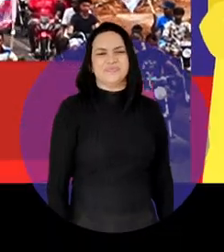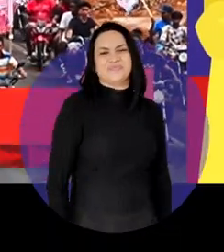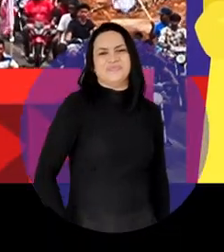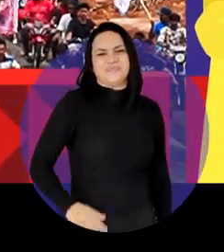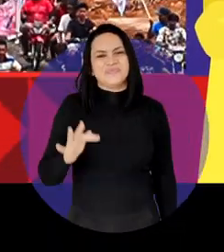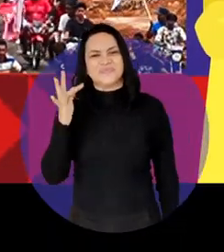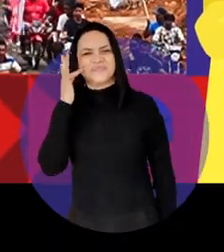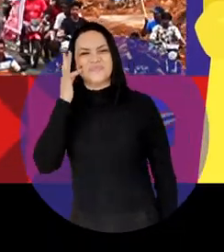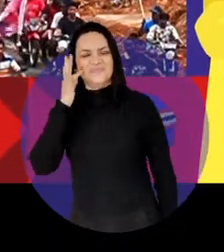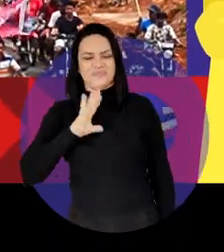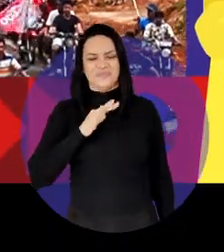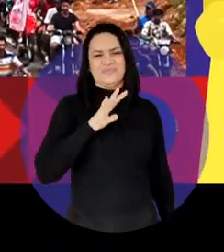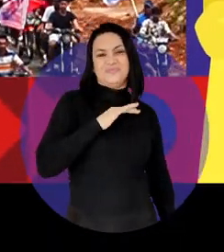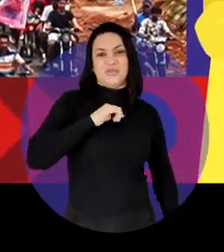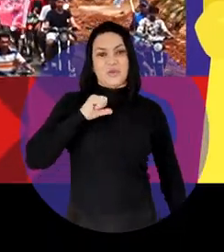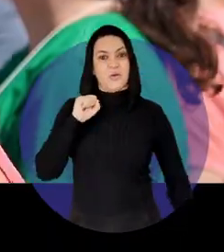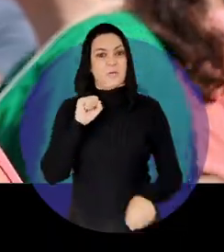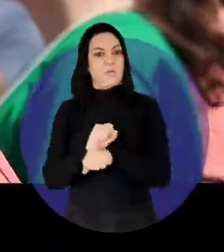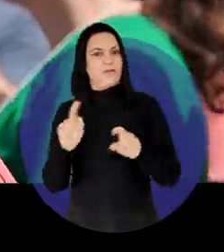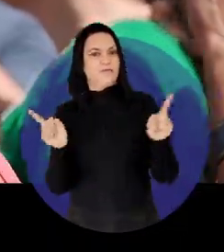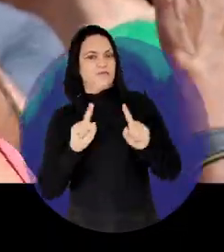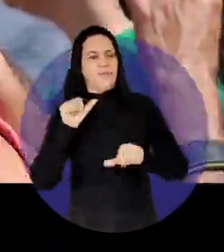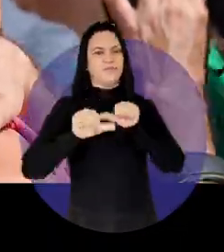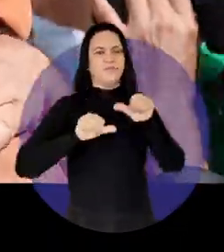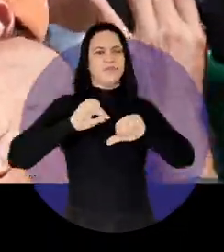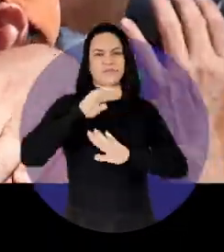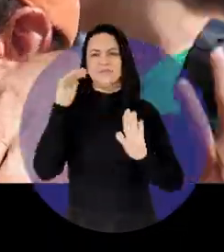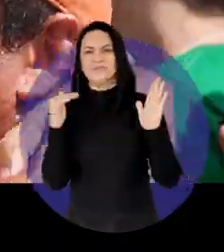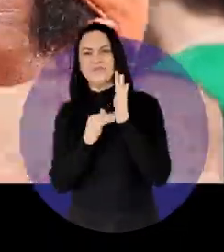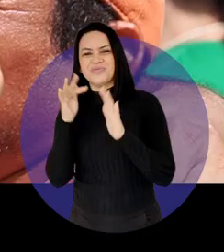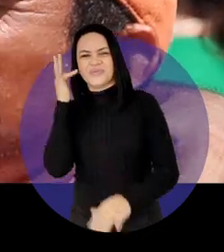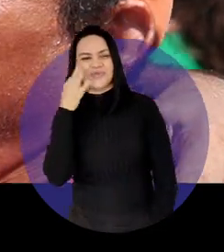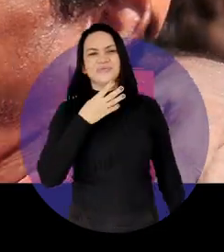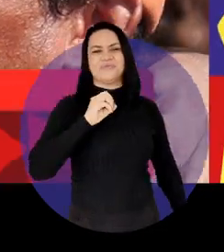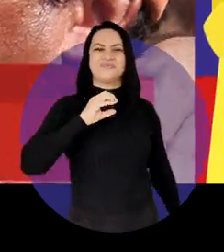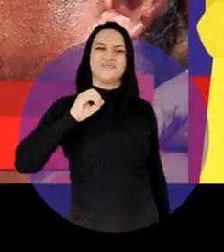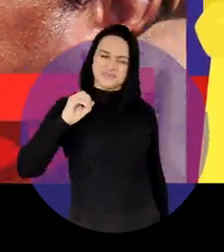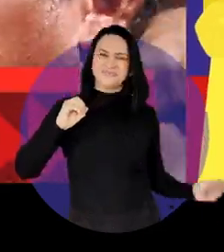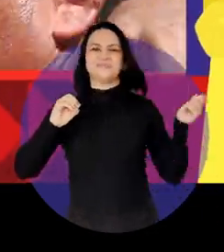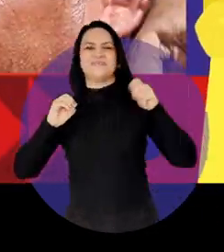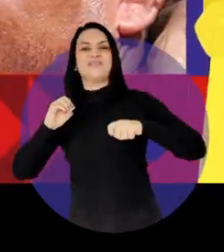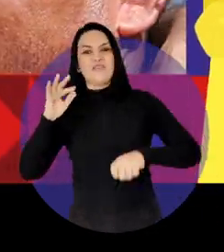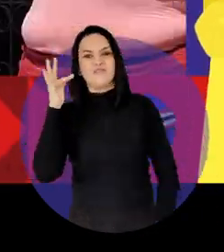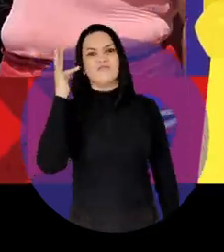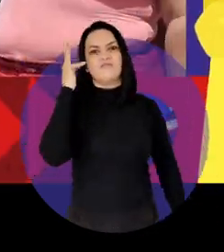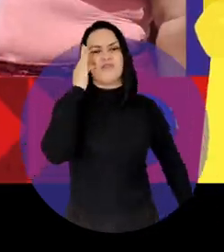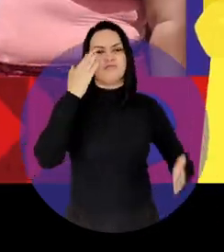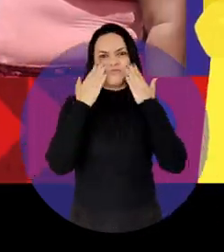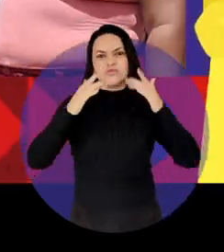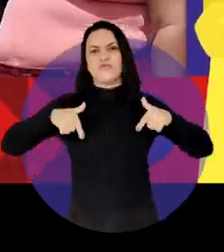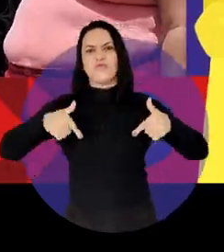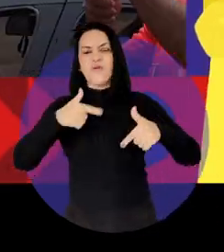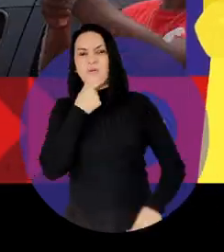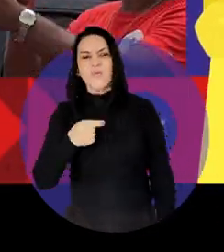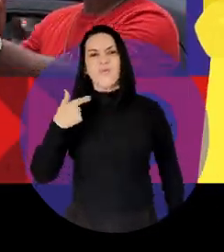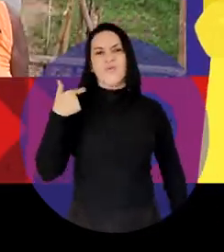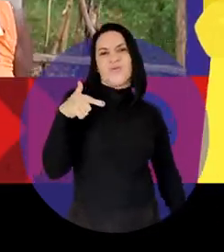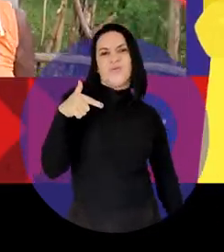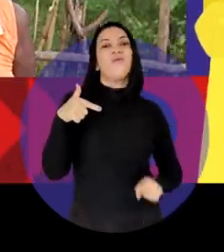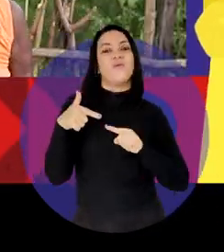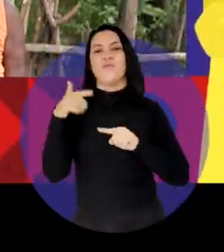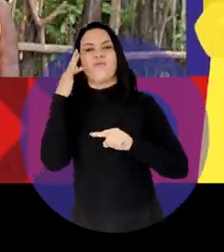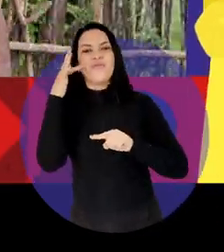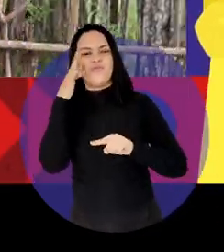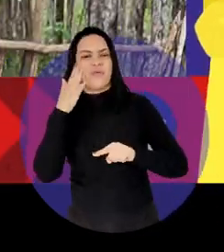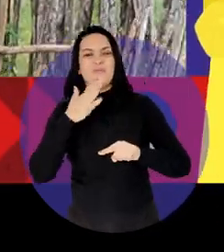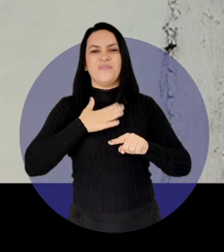Ele tem fibra, ele tem raça, não para em nenhum momento, muda tudo onde passa. Flavio Dino é 400, ele enfrenta, ele encara, o homem